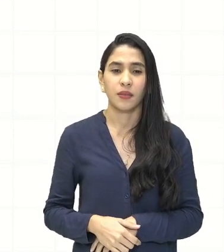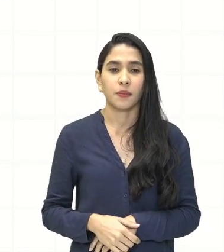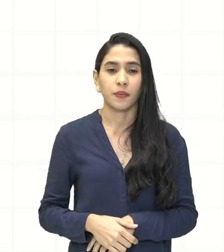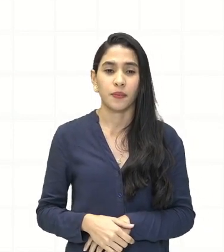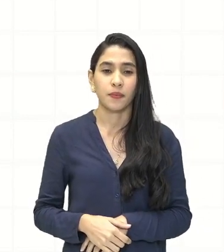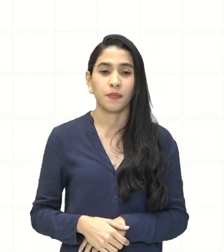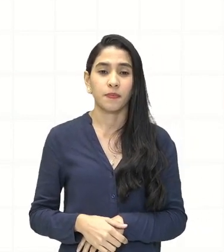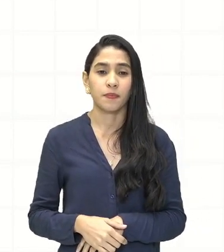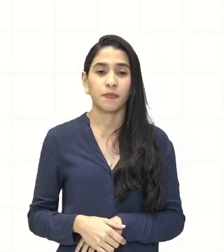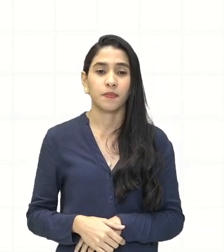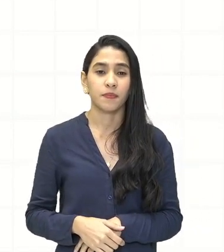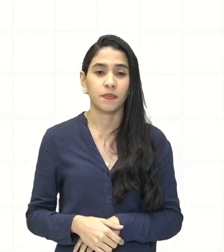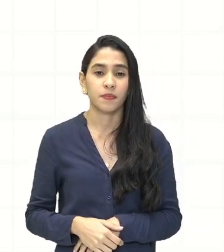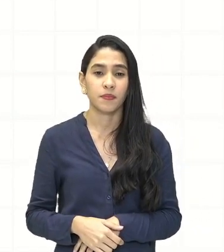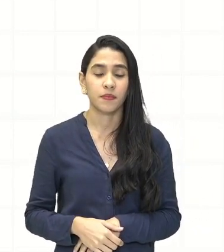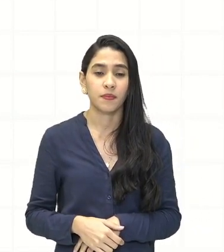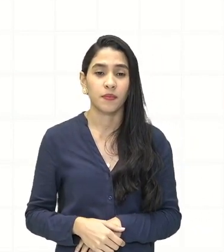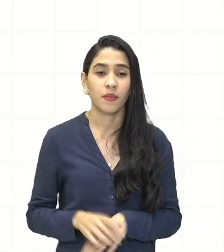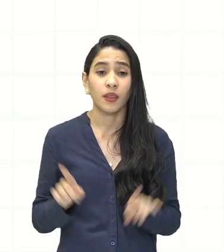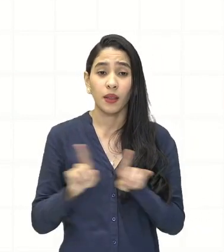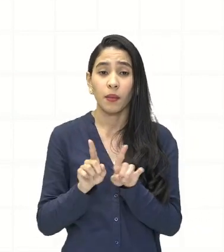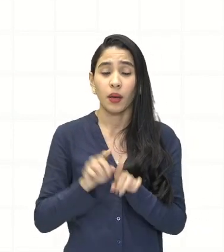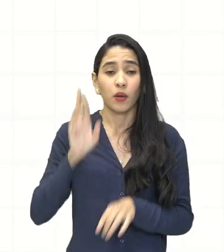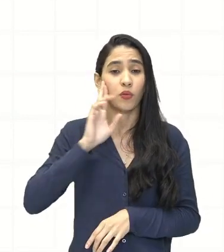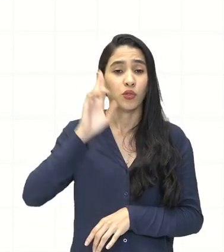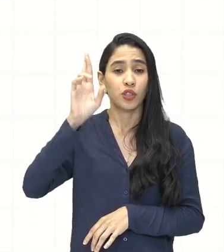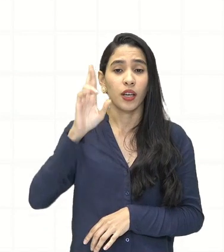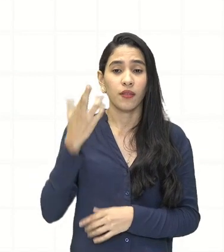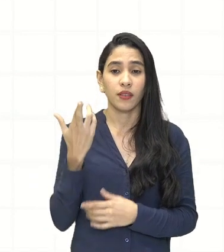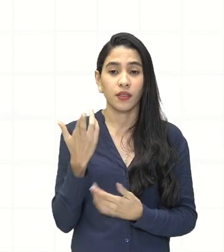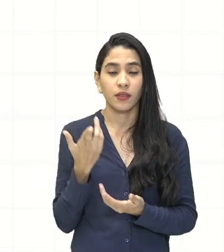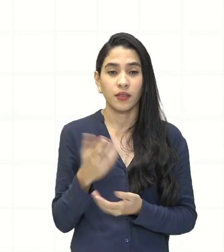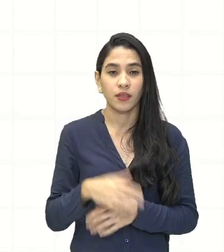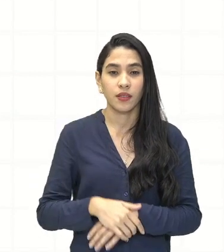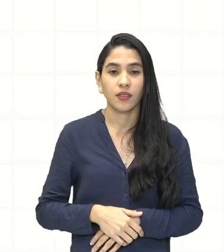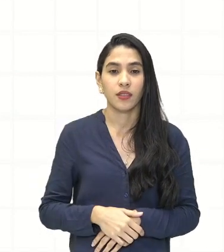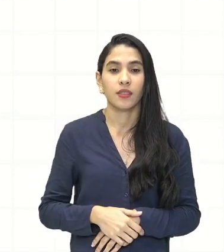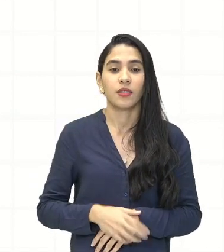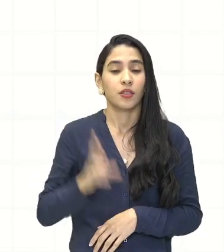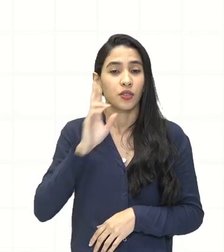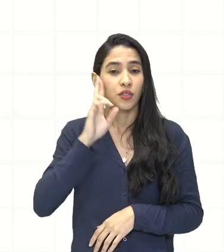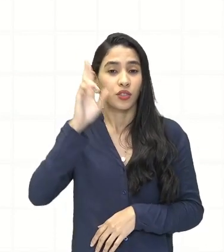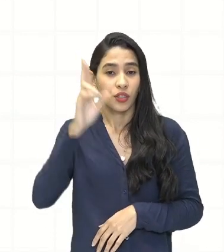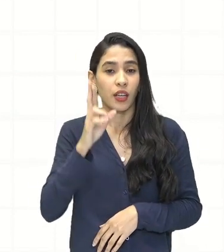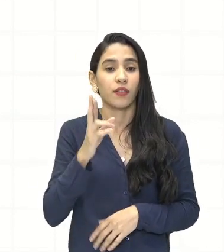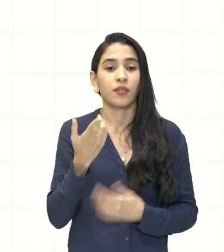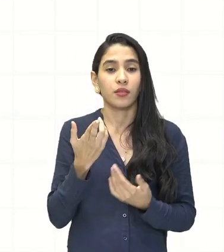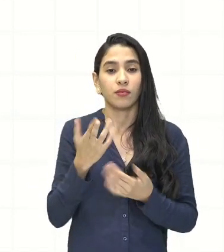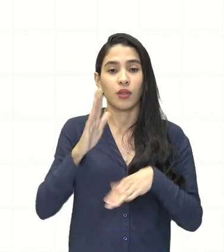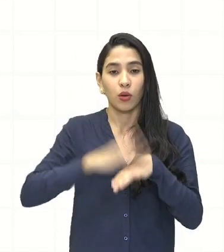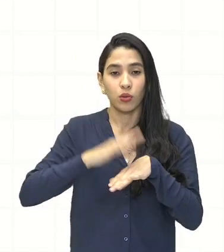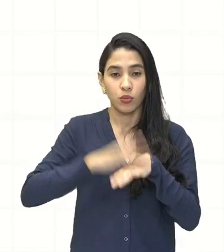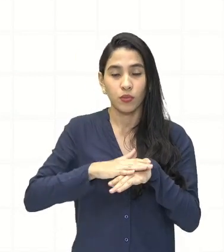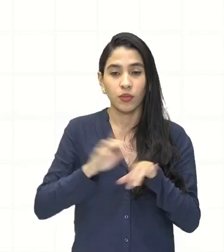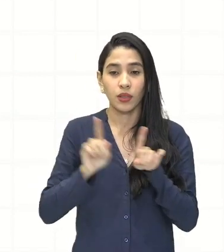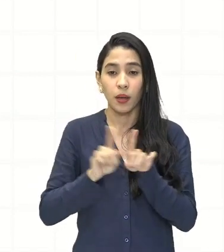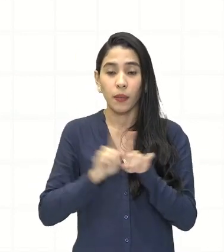desvantagens, nós temos também que os donos dos meios, temos a presença dos donos dos meios de produção e trabalhadores assalariados.